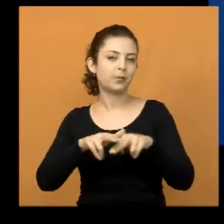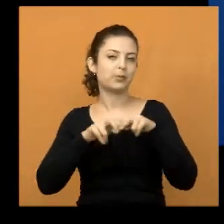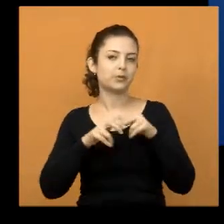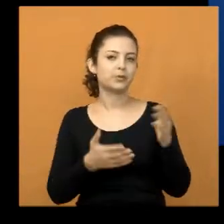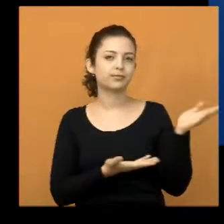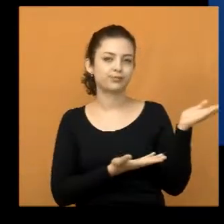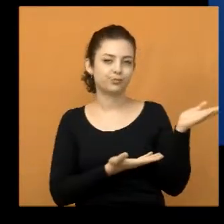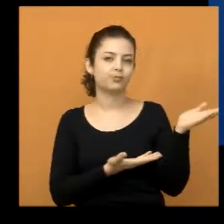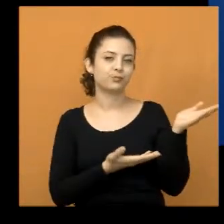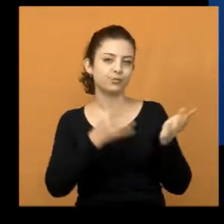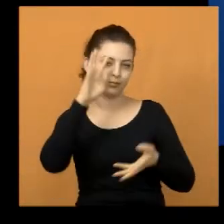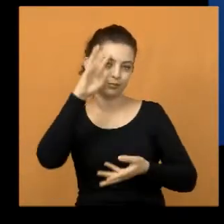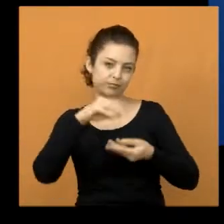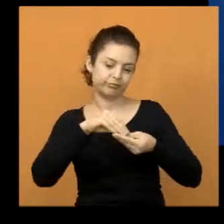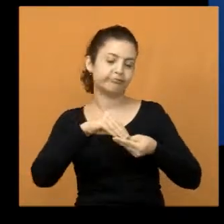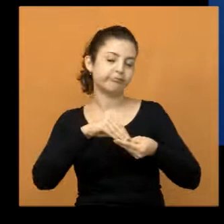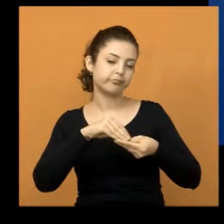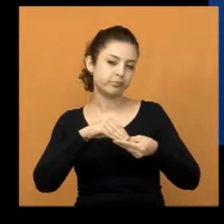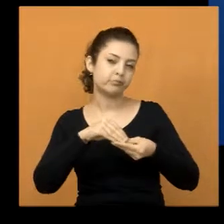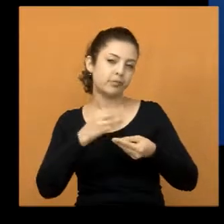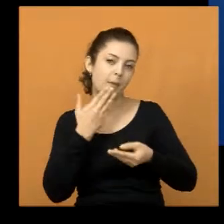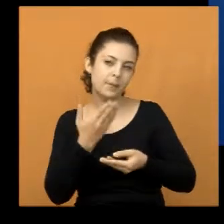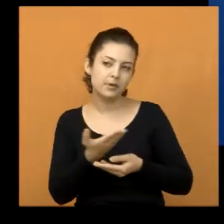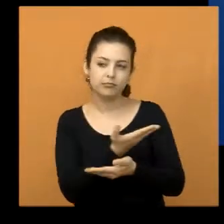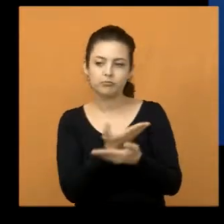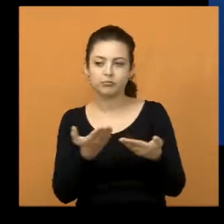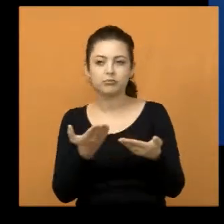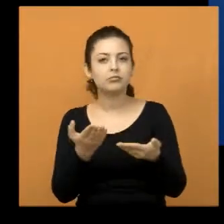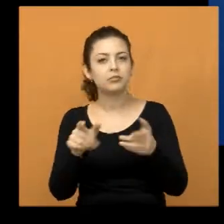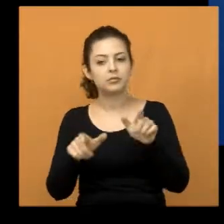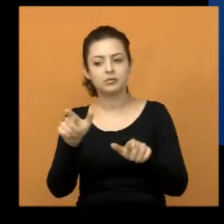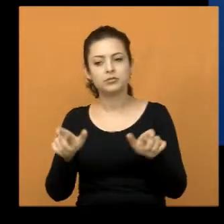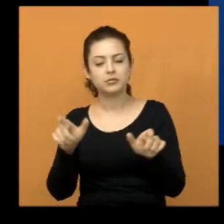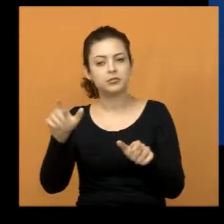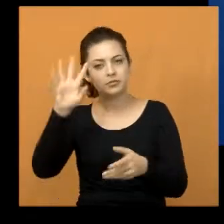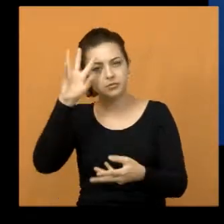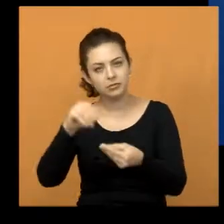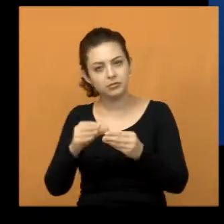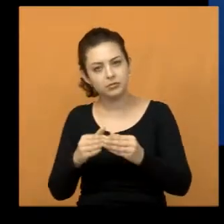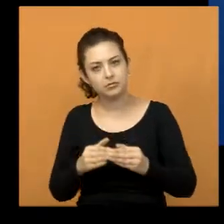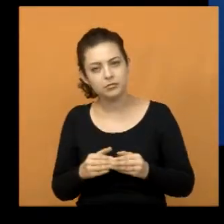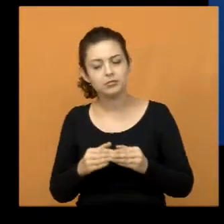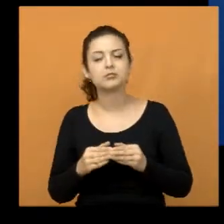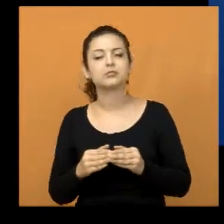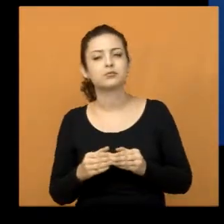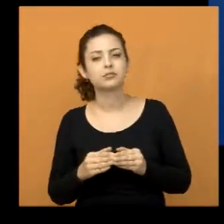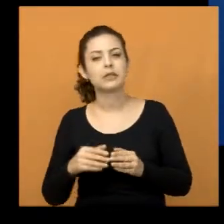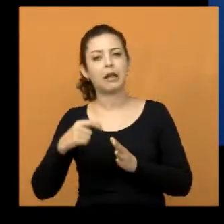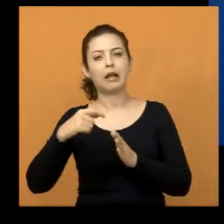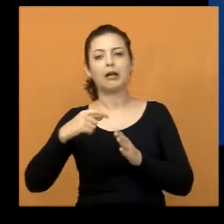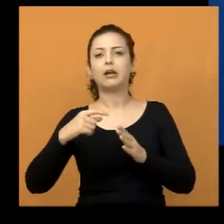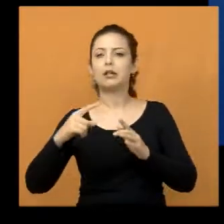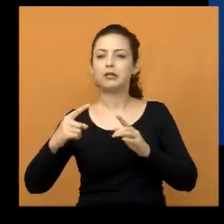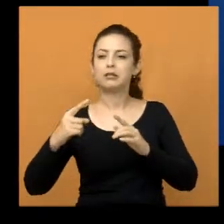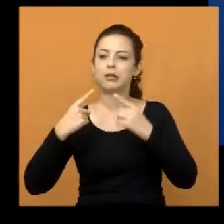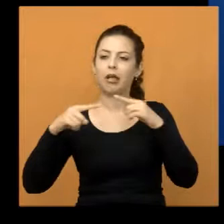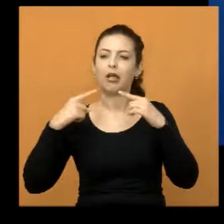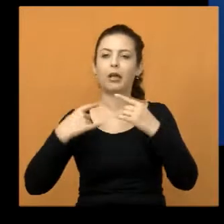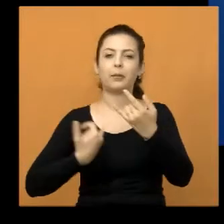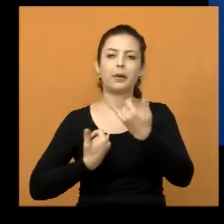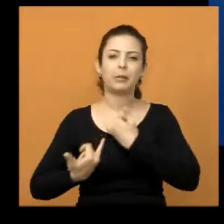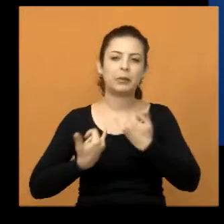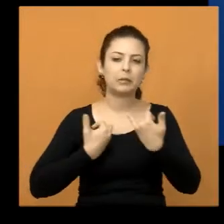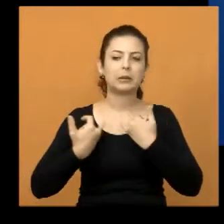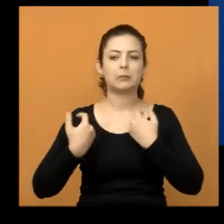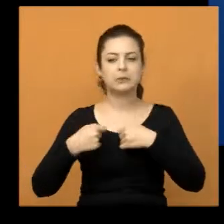nossa compreensão também, e pedir aí a compreensão dos nossos munícipes também, que estão nos cobrando sempre, a gente sabe, nós temos